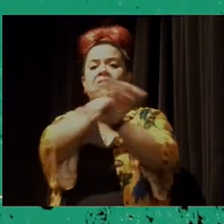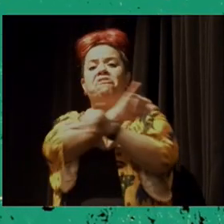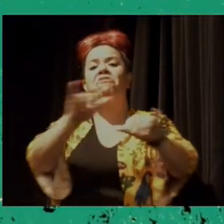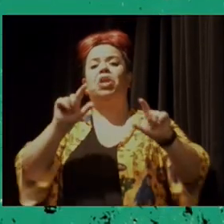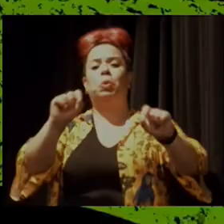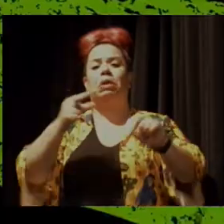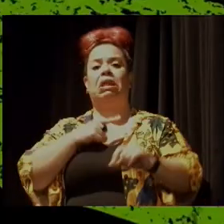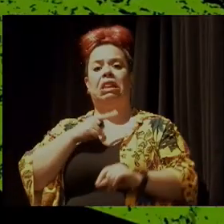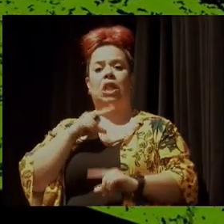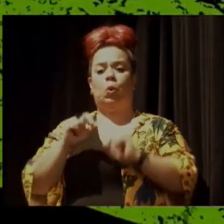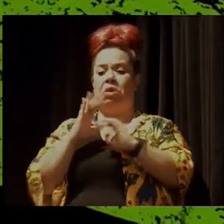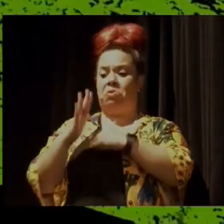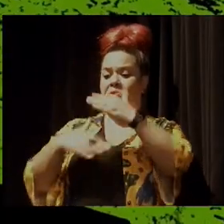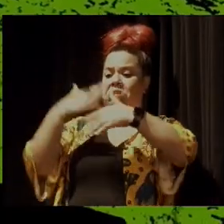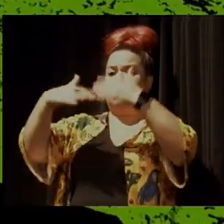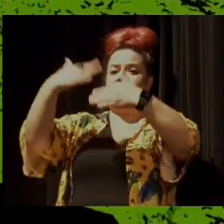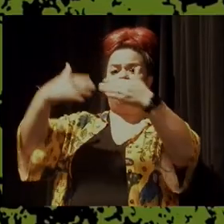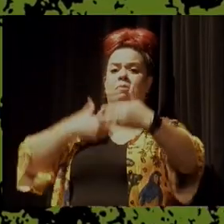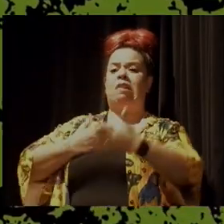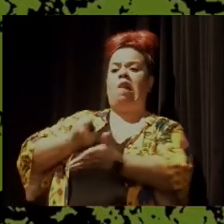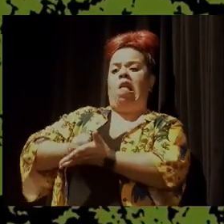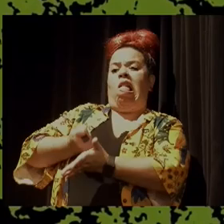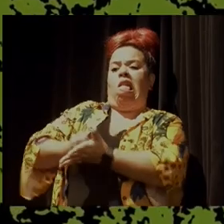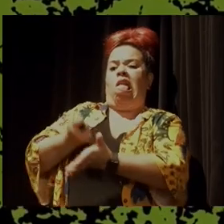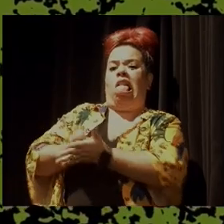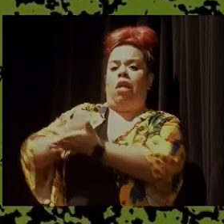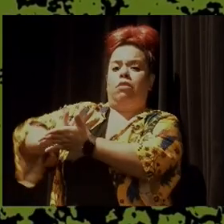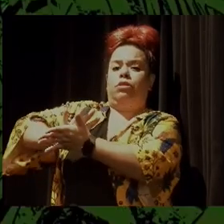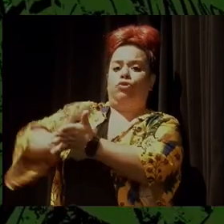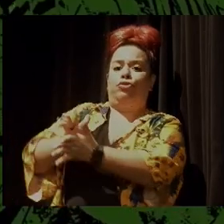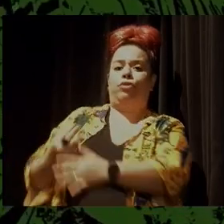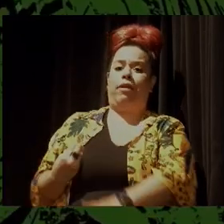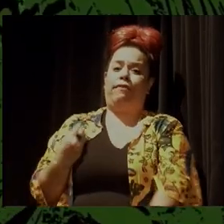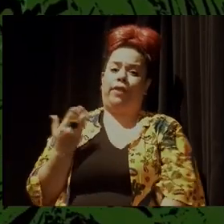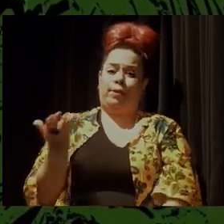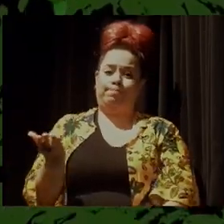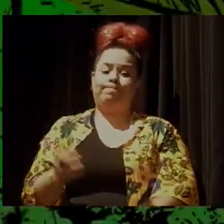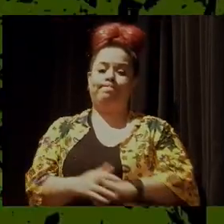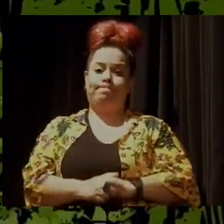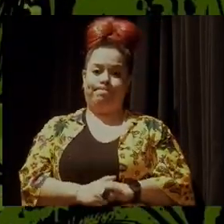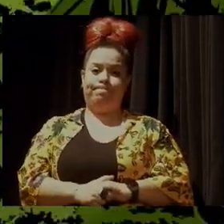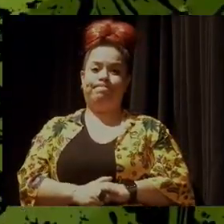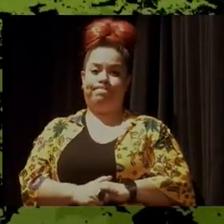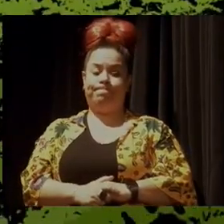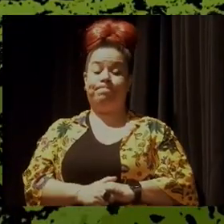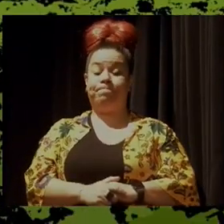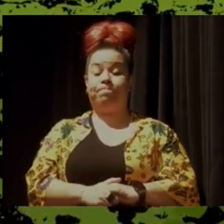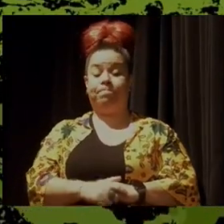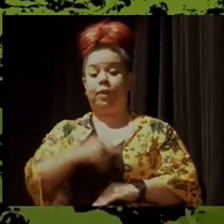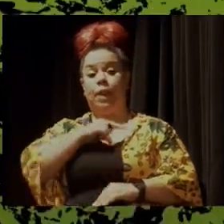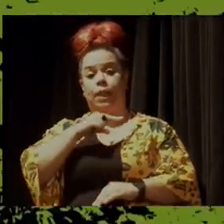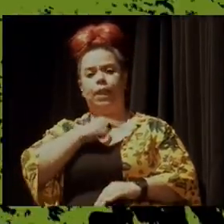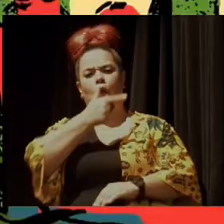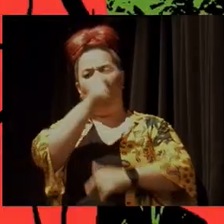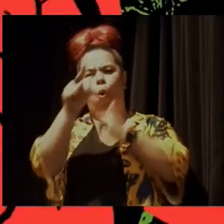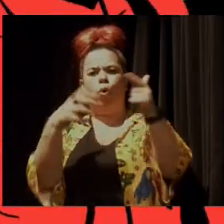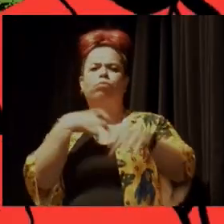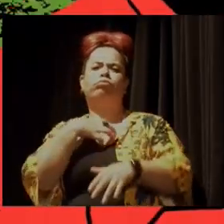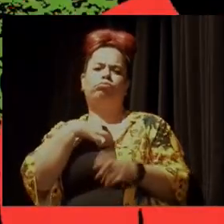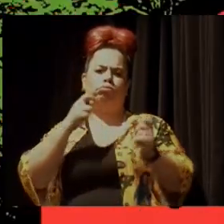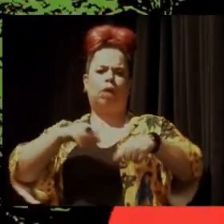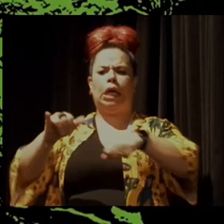desenvolvimento, a qualquer custo, destrói a vida. Existem outros caminhos.